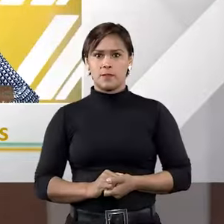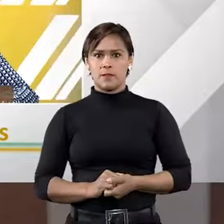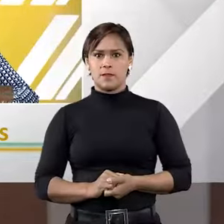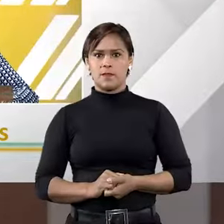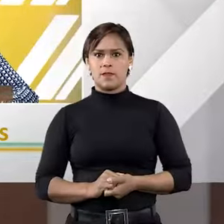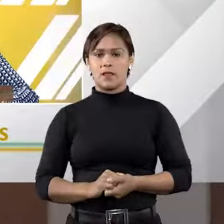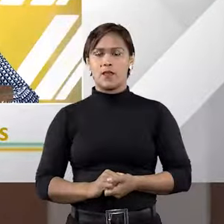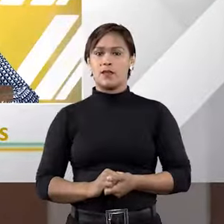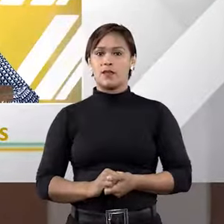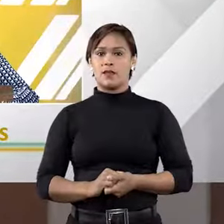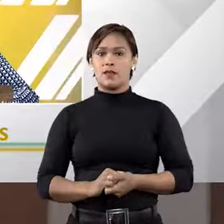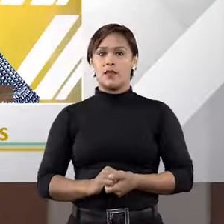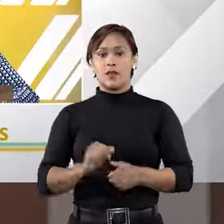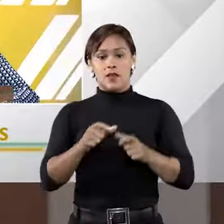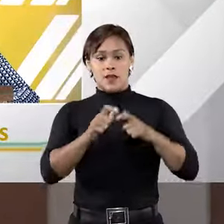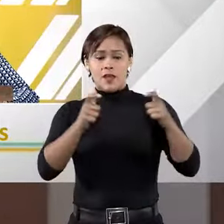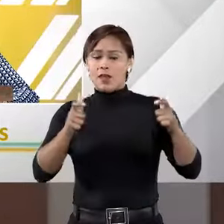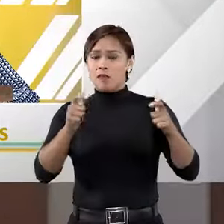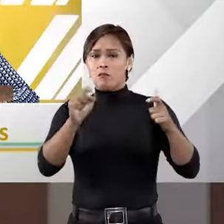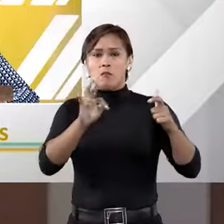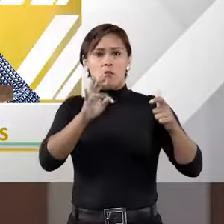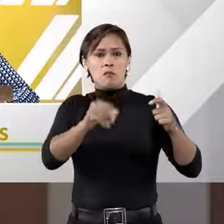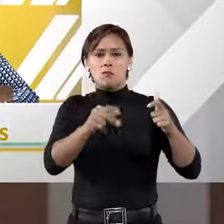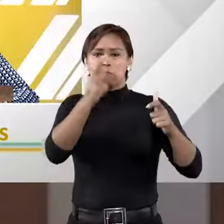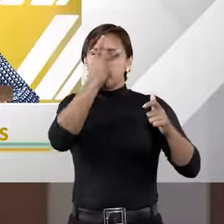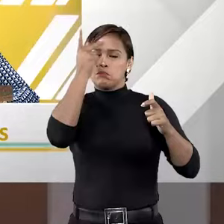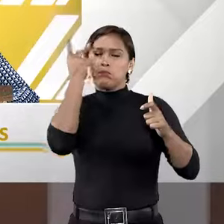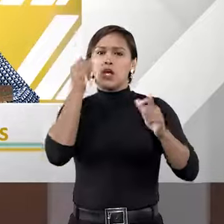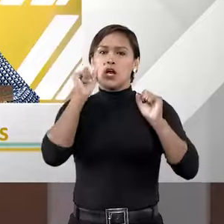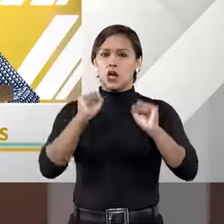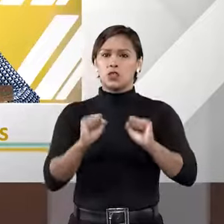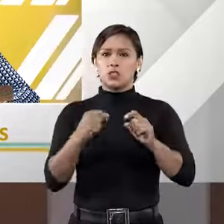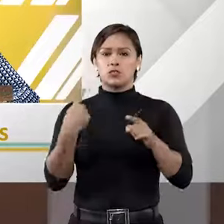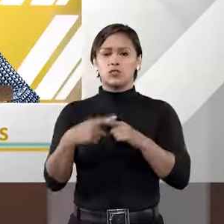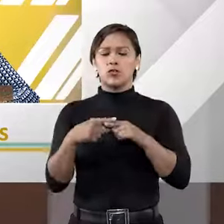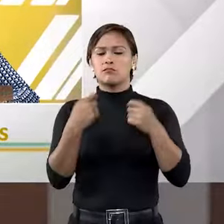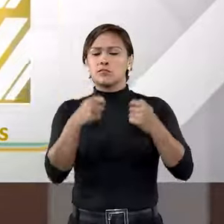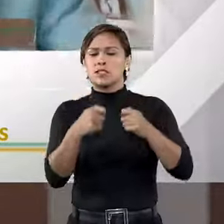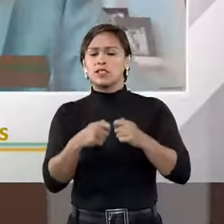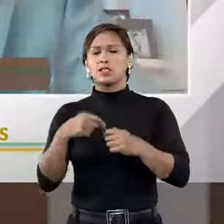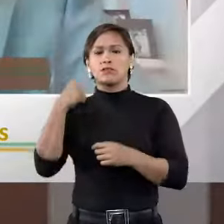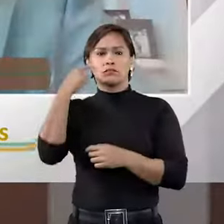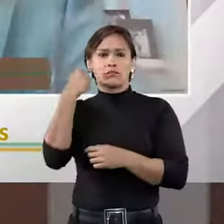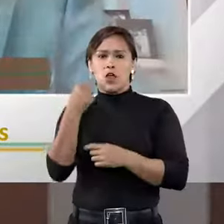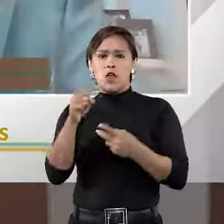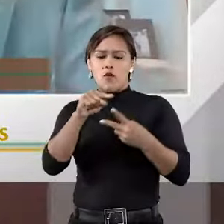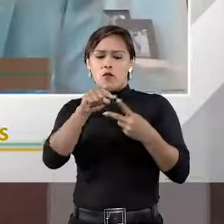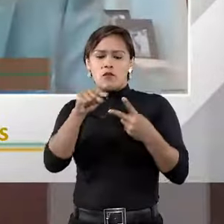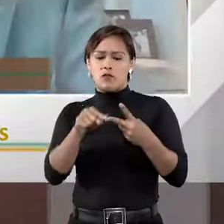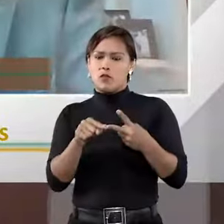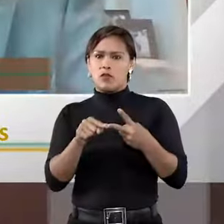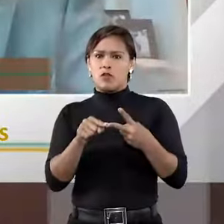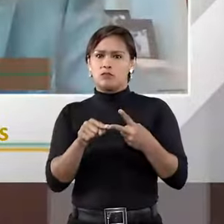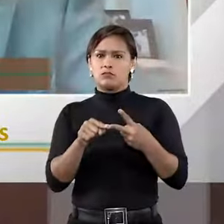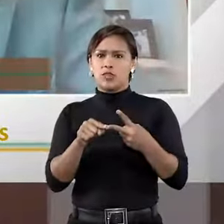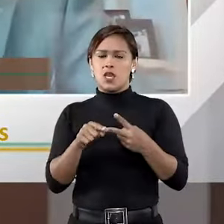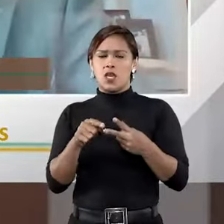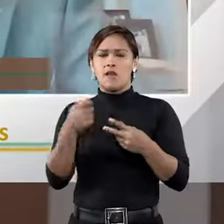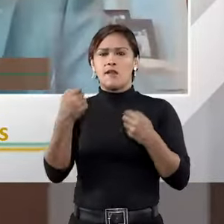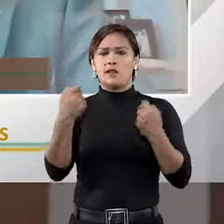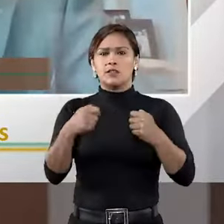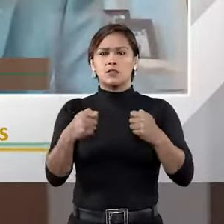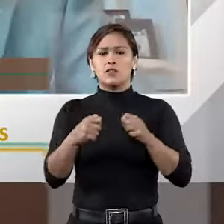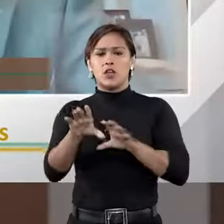É extremamente amplo o universo de quem pode ser árbitro. Não é preciso ser advogado, não é preciso ter